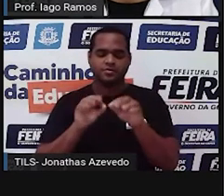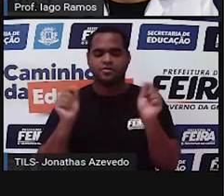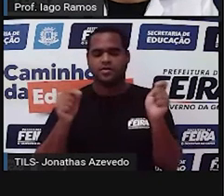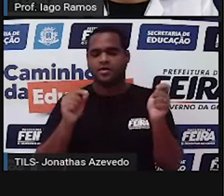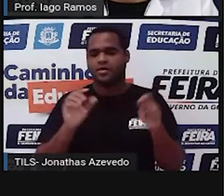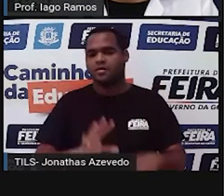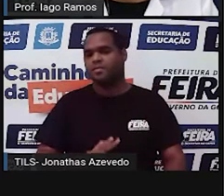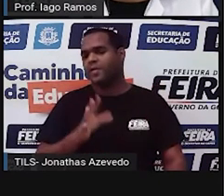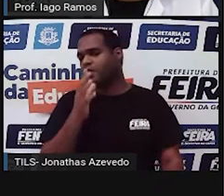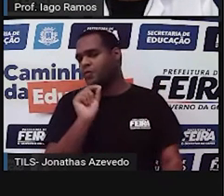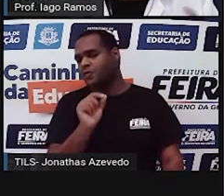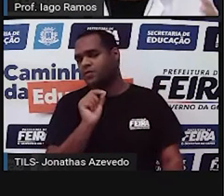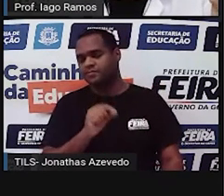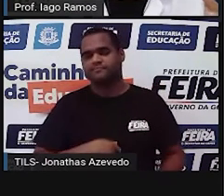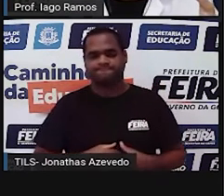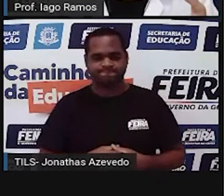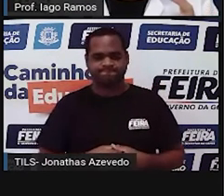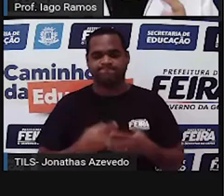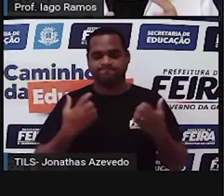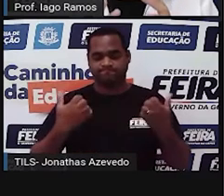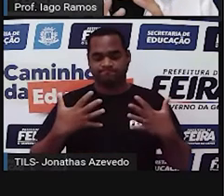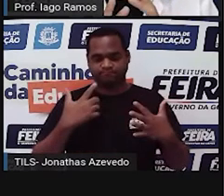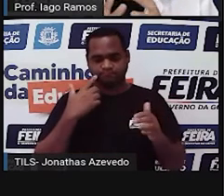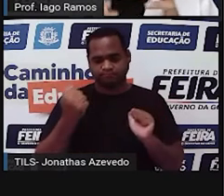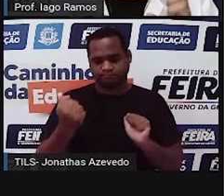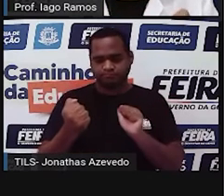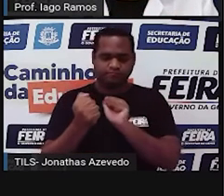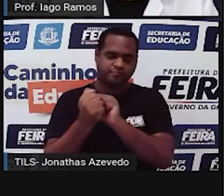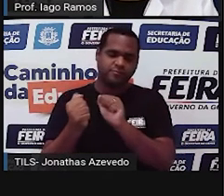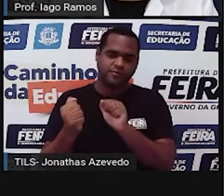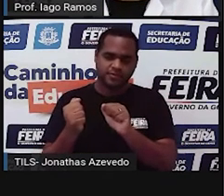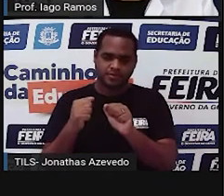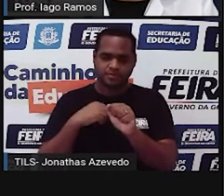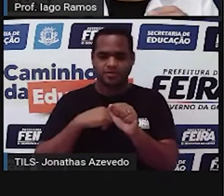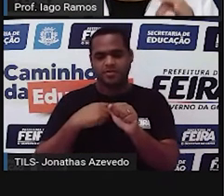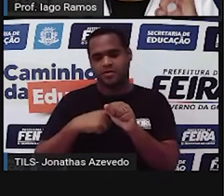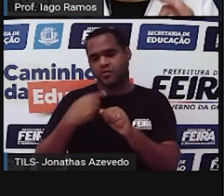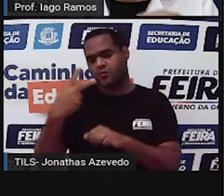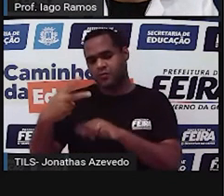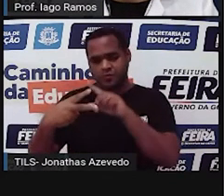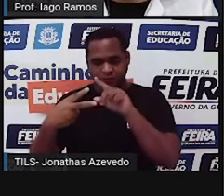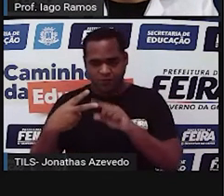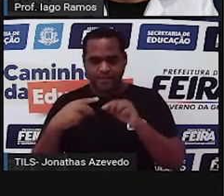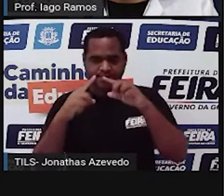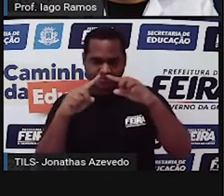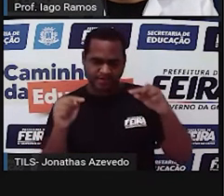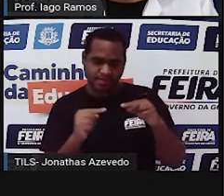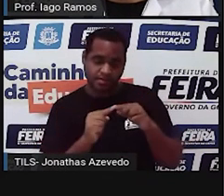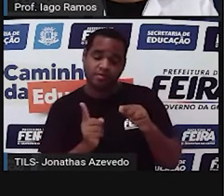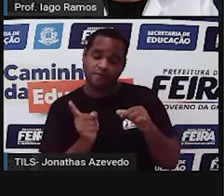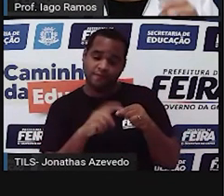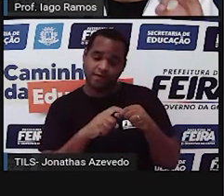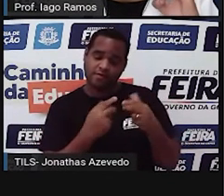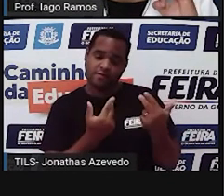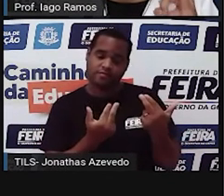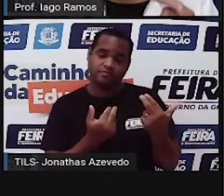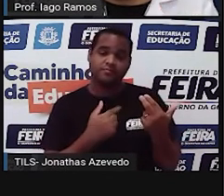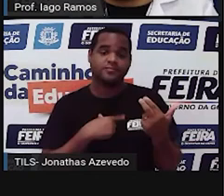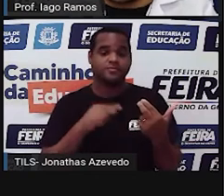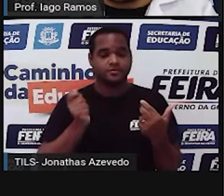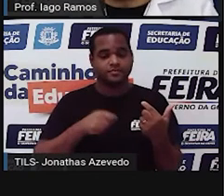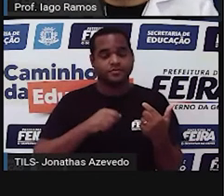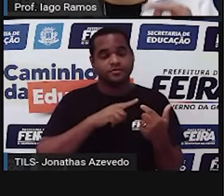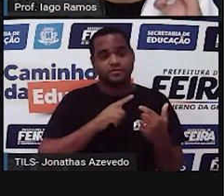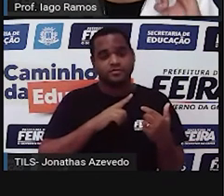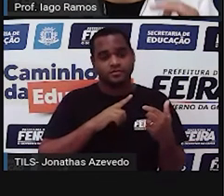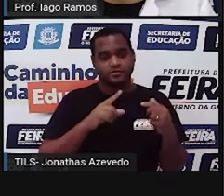acontecer ali, ó. Se a gente junta esses dois triângulos, volta a ser o retângulo. E aí a gente tem esse